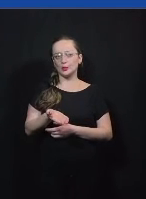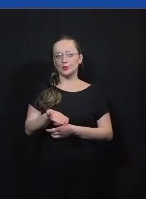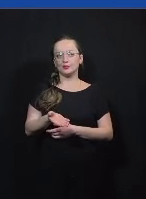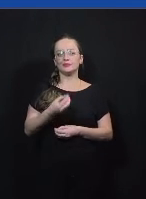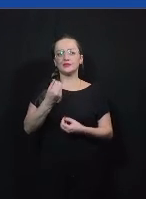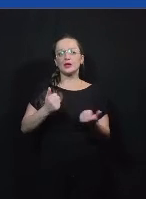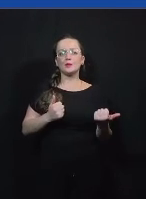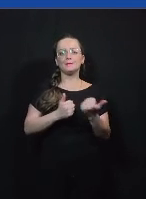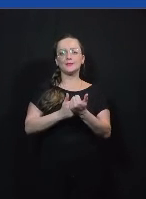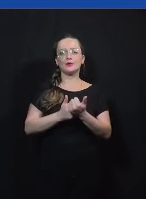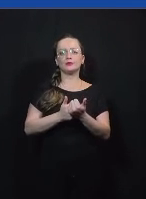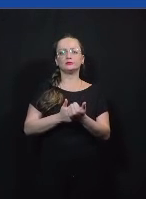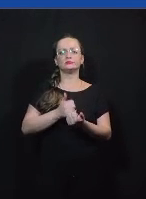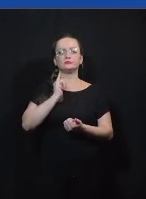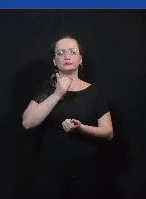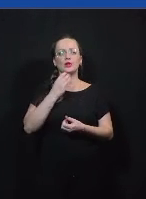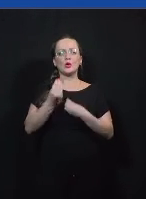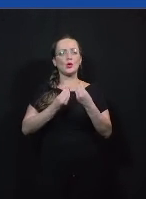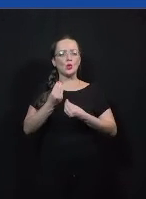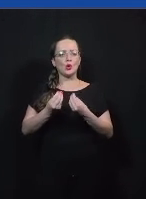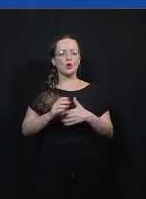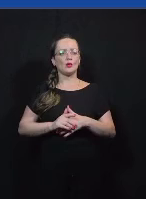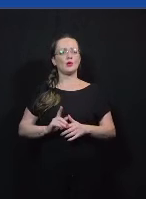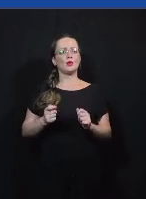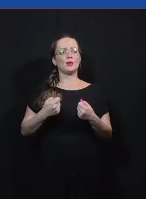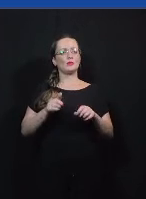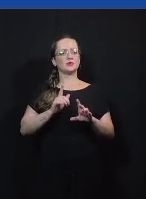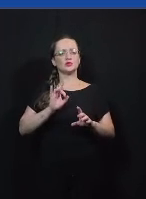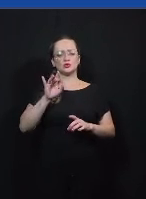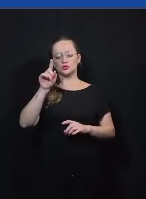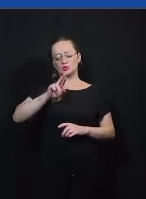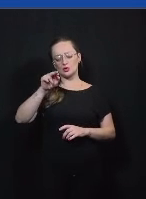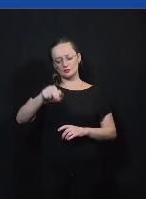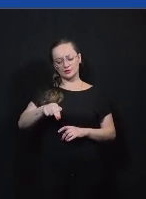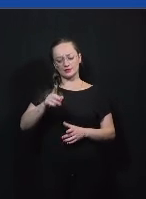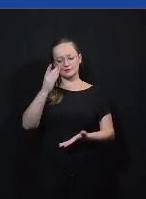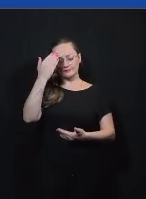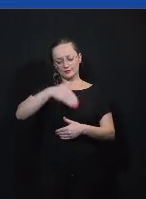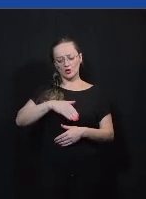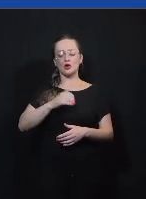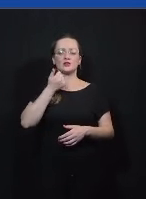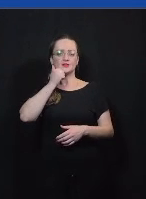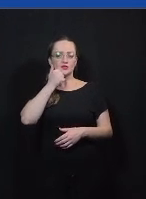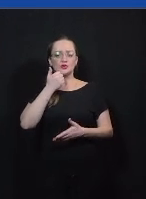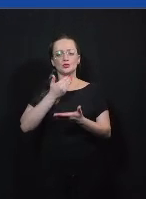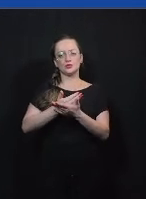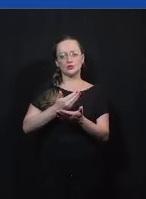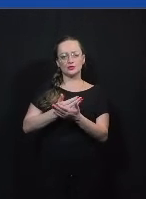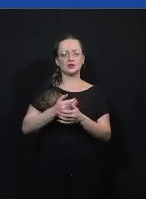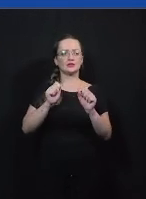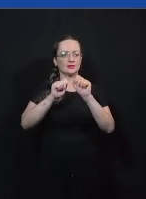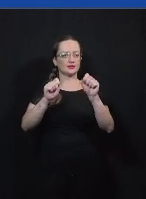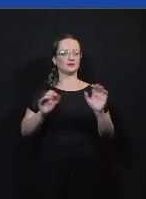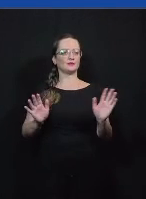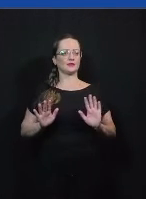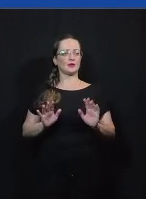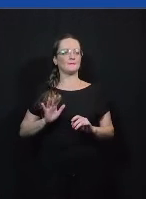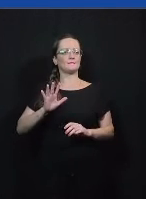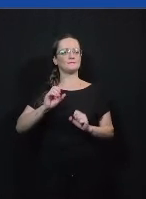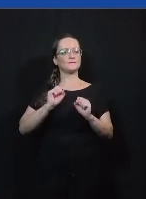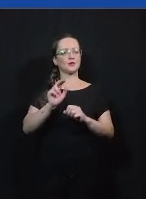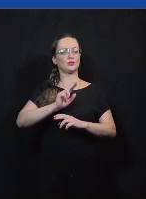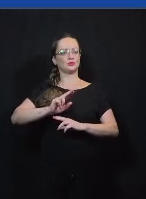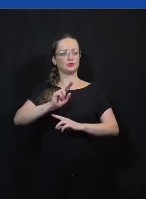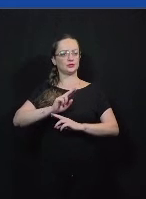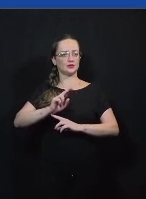afirmação e aqui você não precisa necessariamente só usar evidências científicas estudos apesar de se serem bem interessantes mas você pode usar